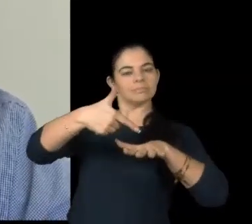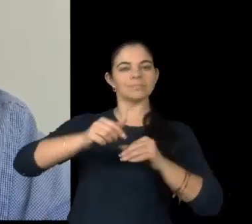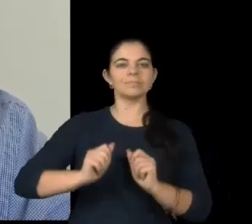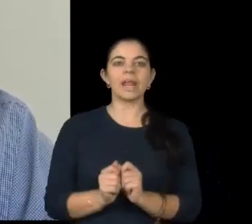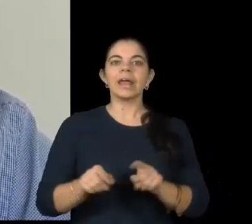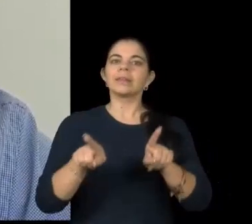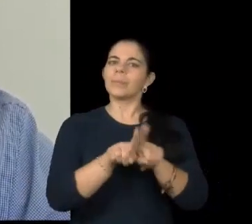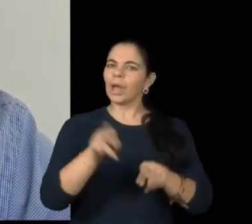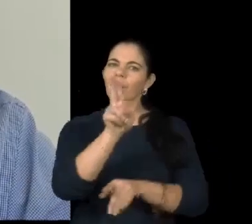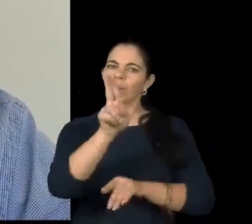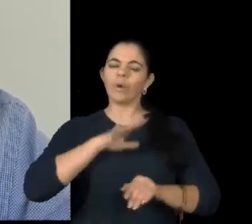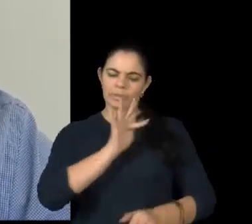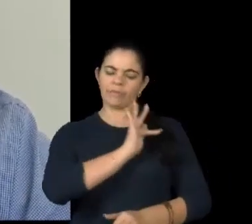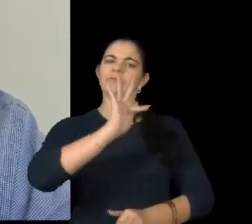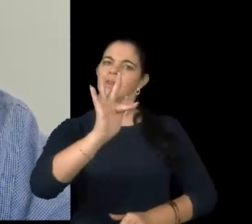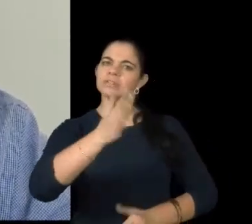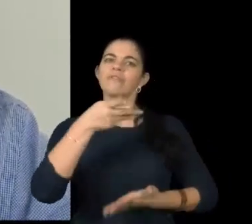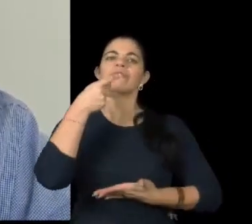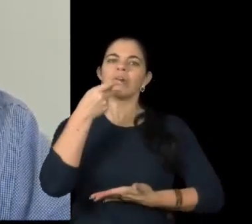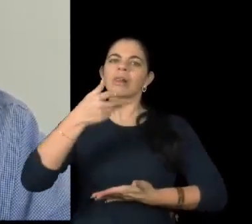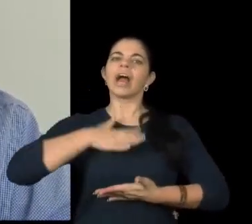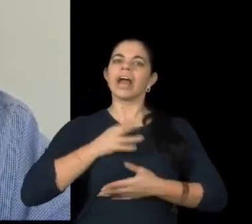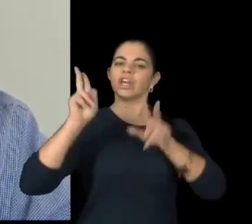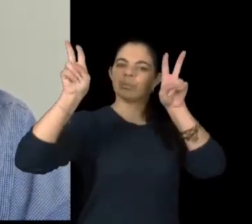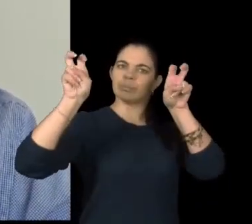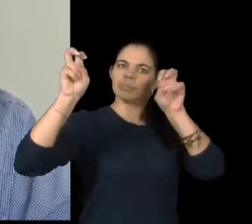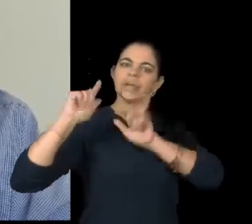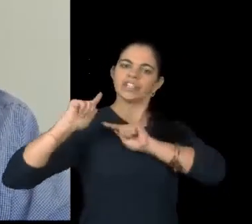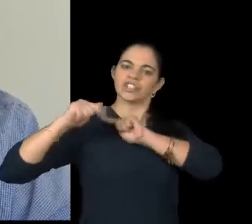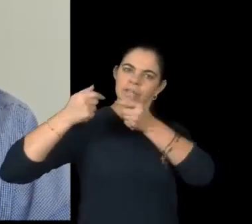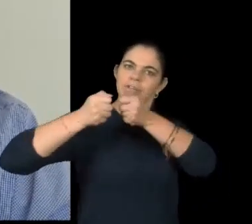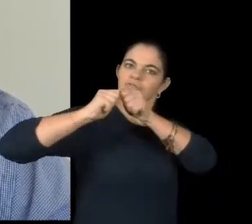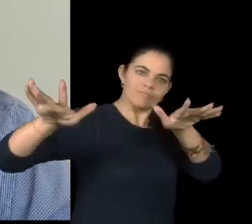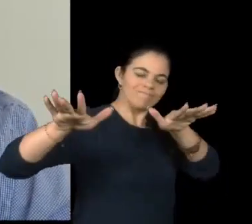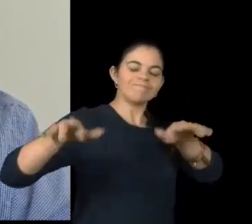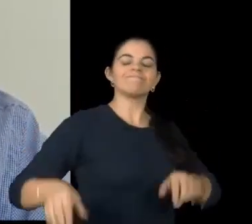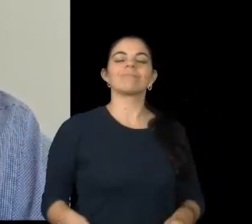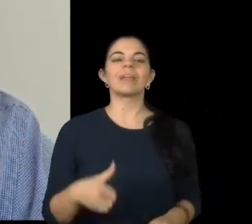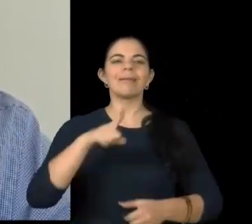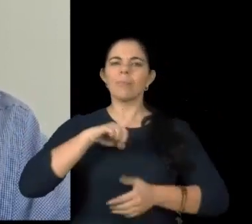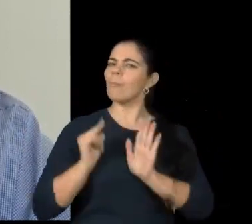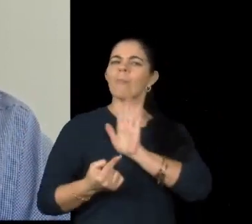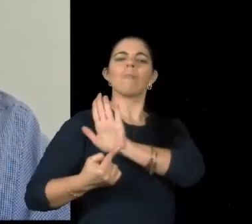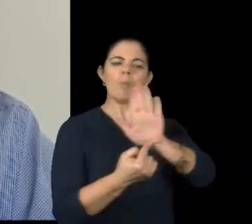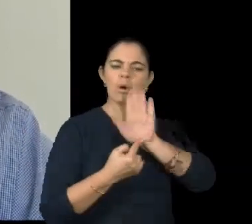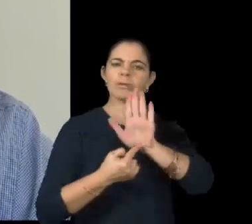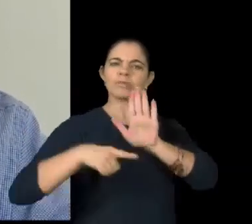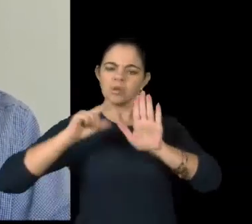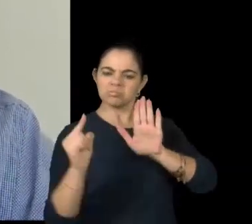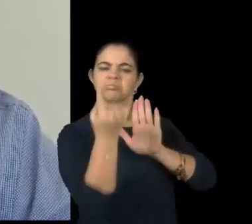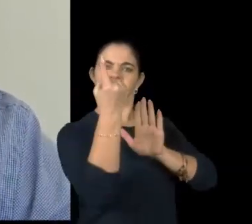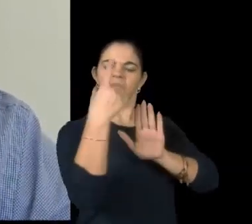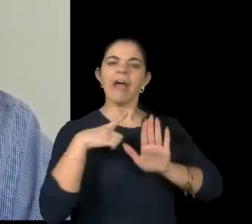Em nome da Federação, dizer que o tema desse congresso, genética no endestino, reflete momento único e